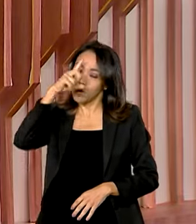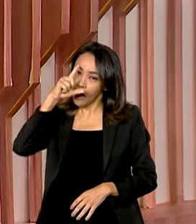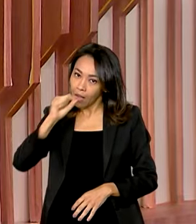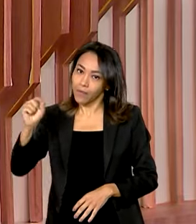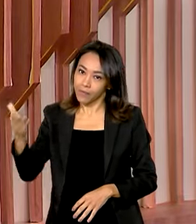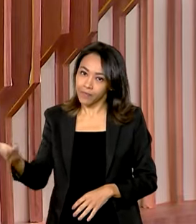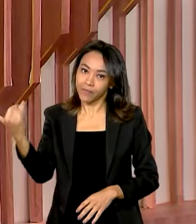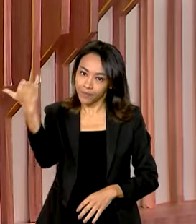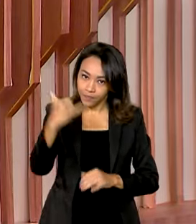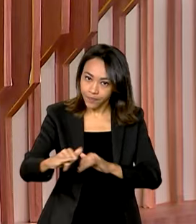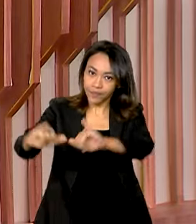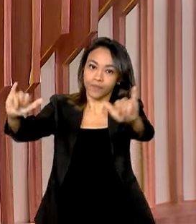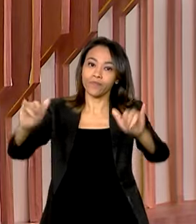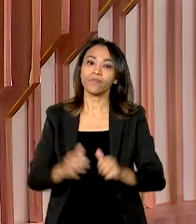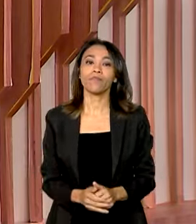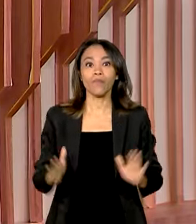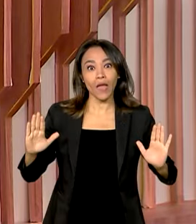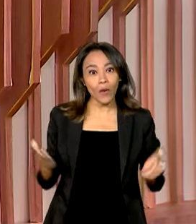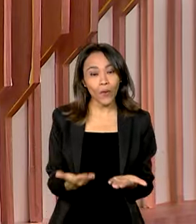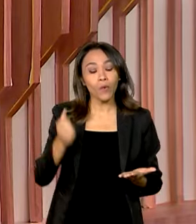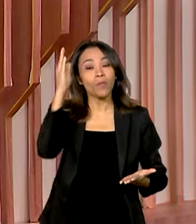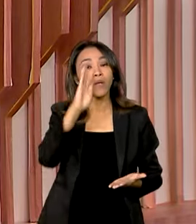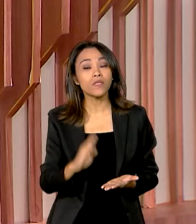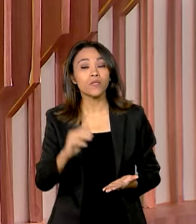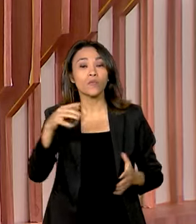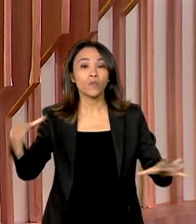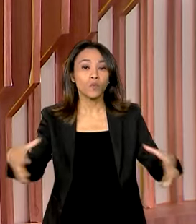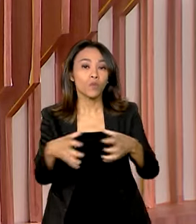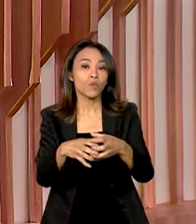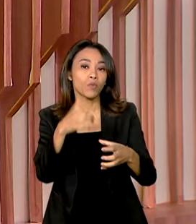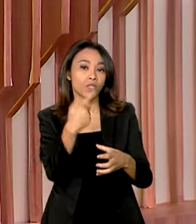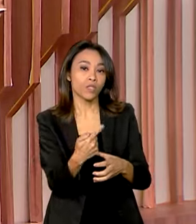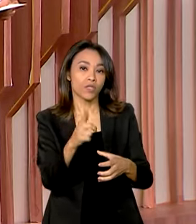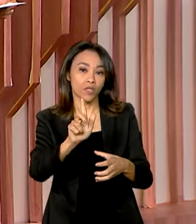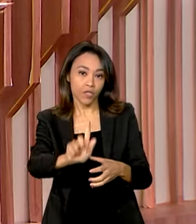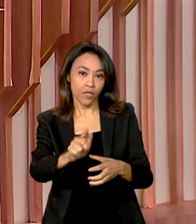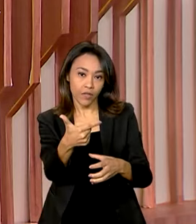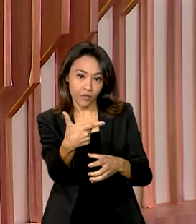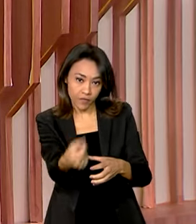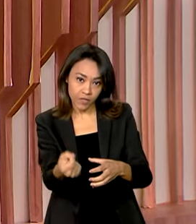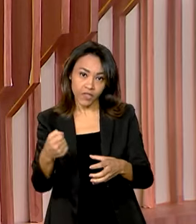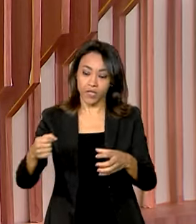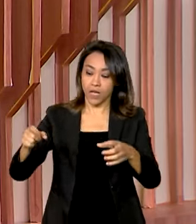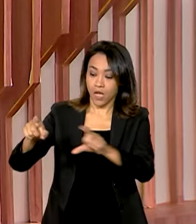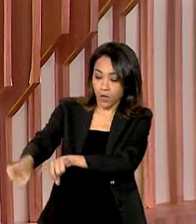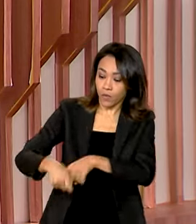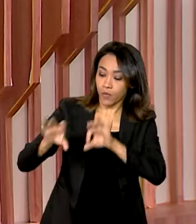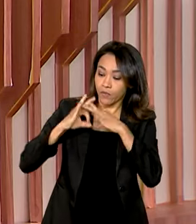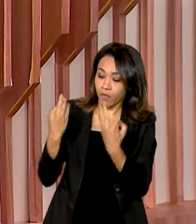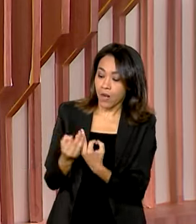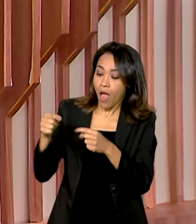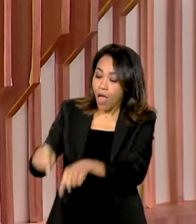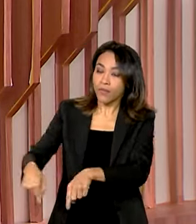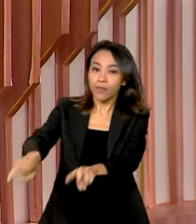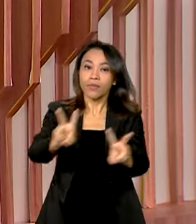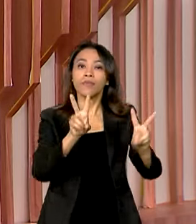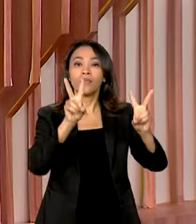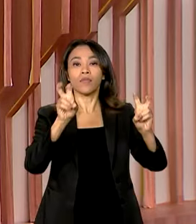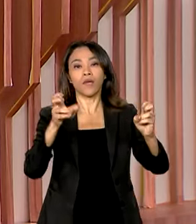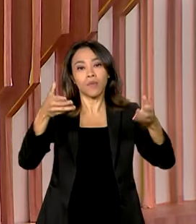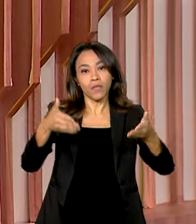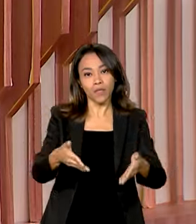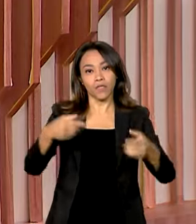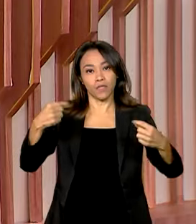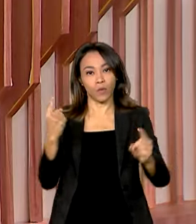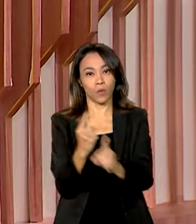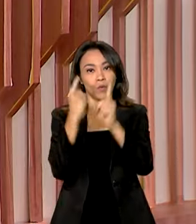G20. Com o Brasil na presidência do bloco, a agricultura familiar ganhou espaço pela primeira vez nos debates desse Fórum